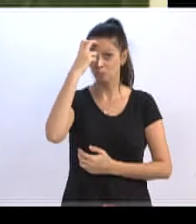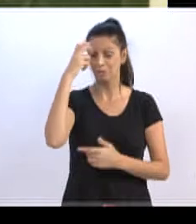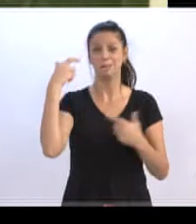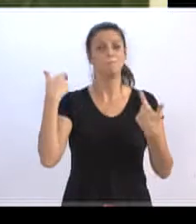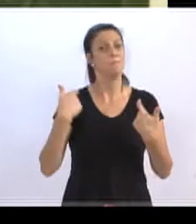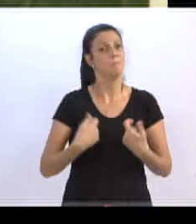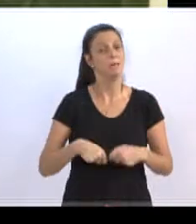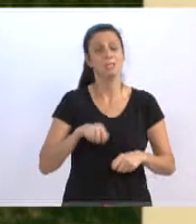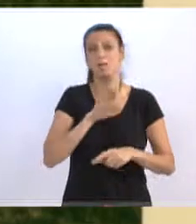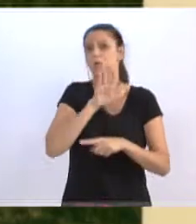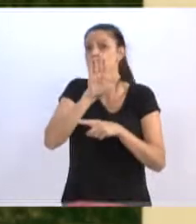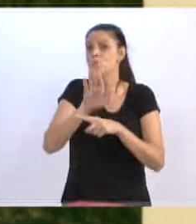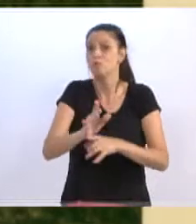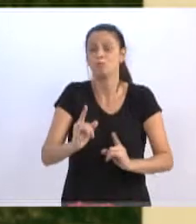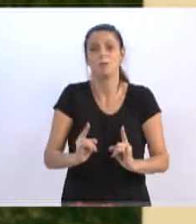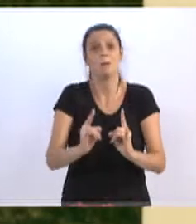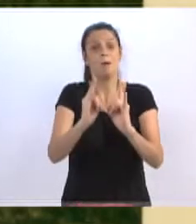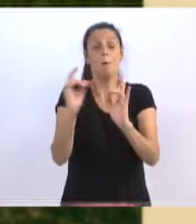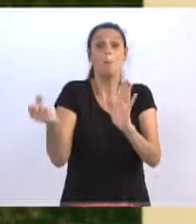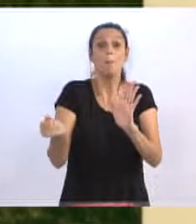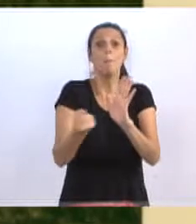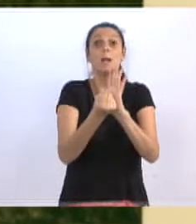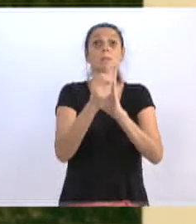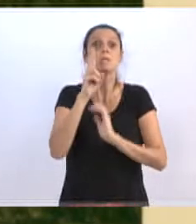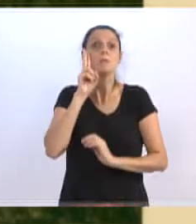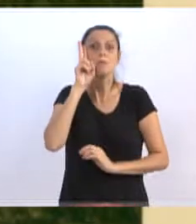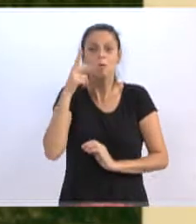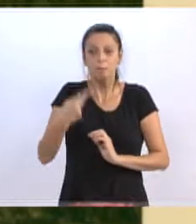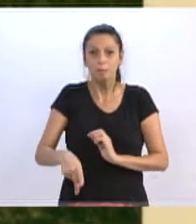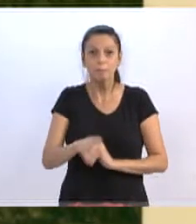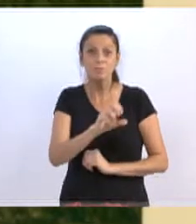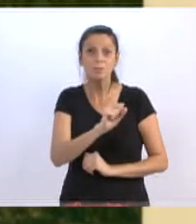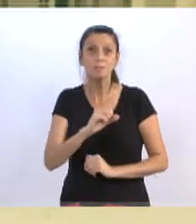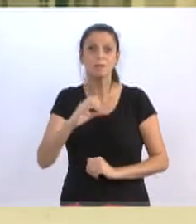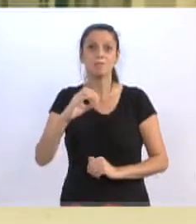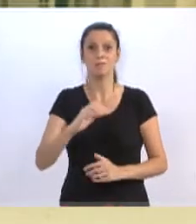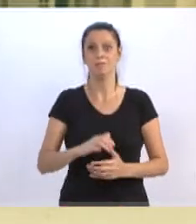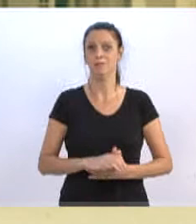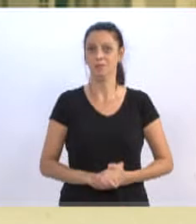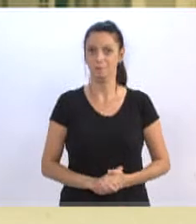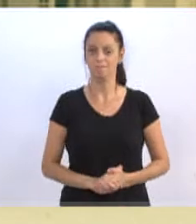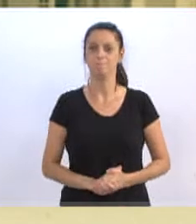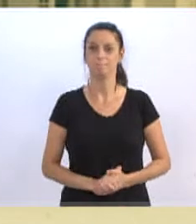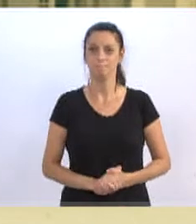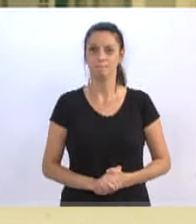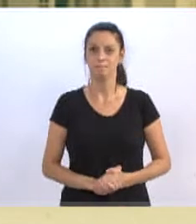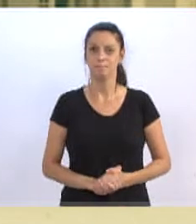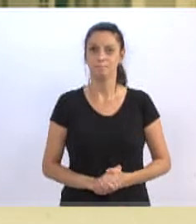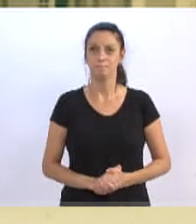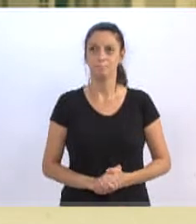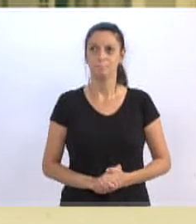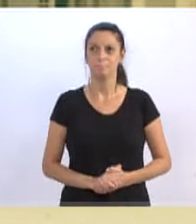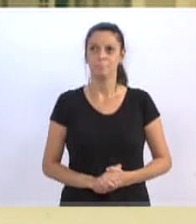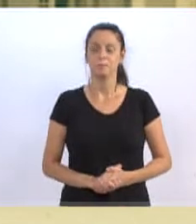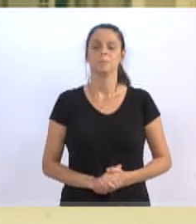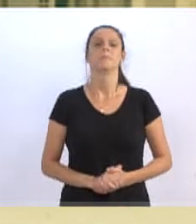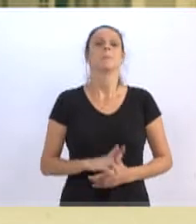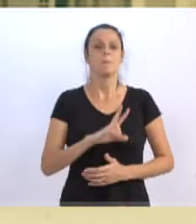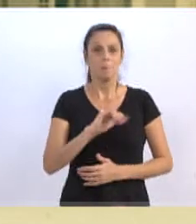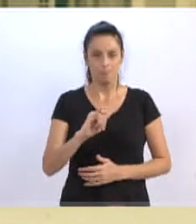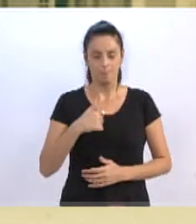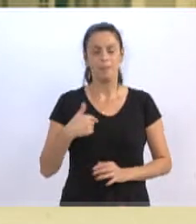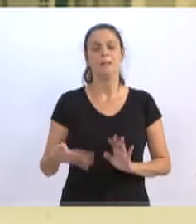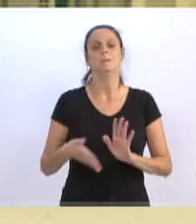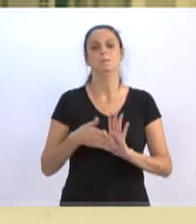ajude a restaurar este patrimônio do Estado de Santa Catarina. Mais do que isso, eu vou propor